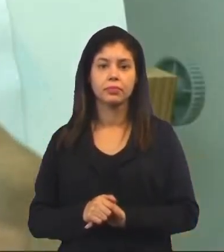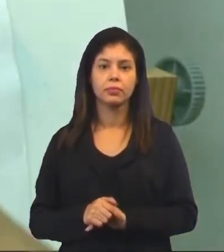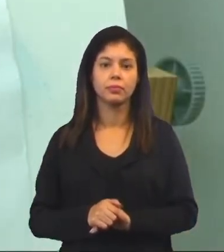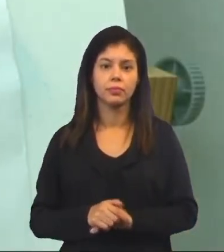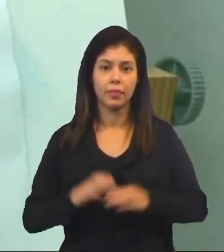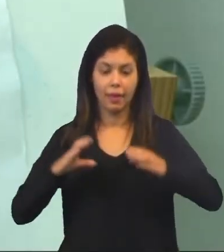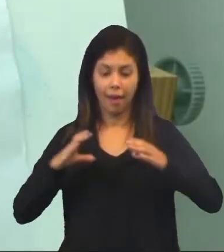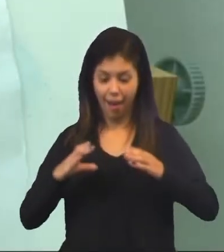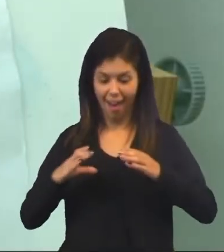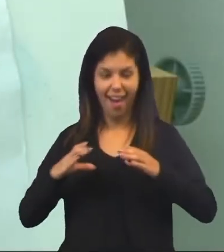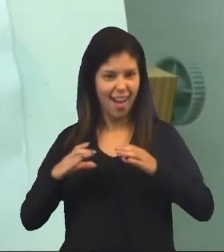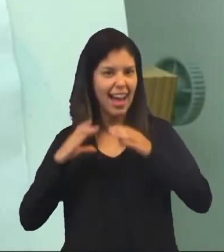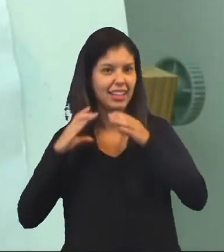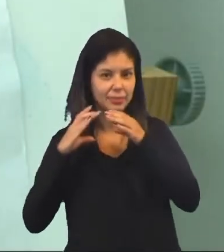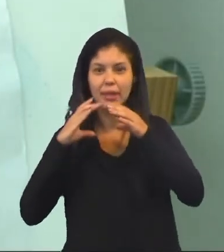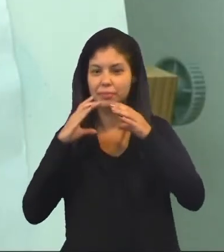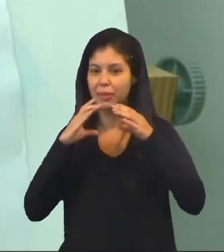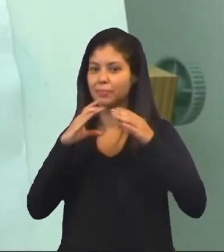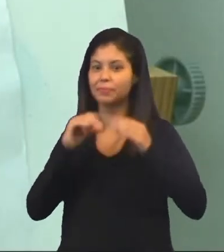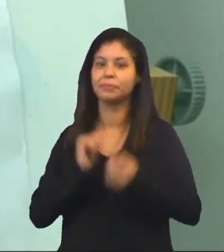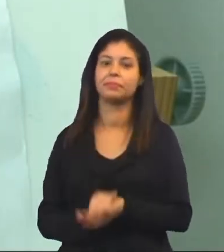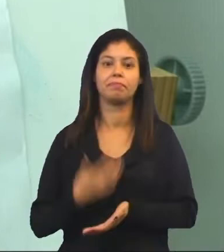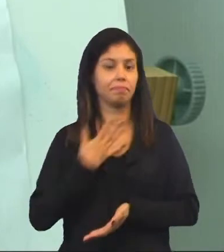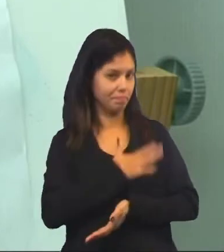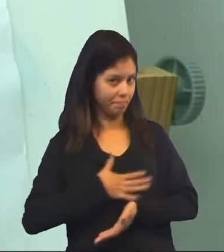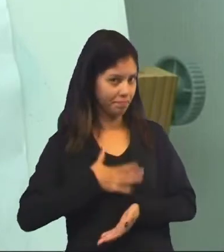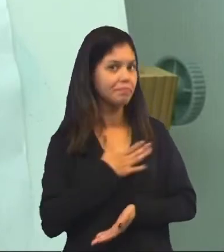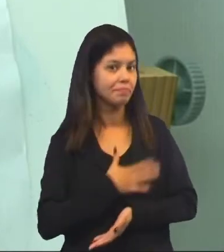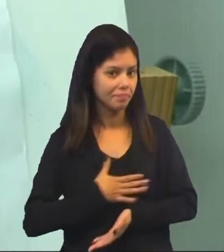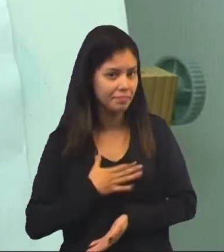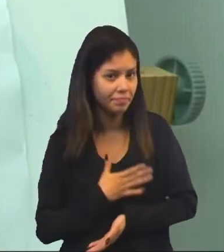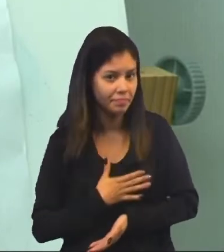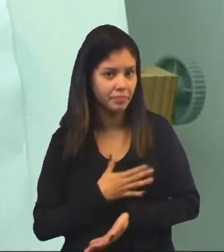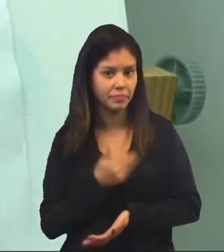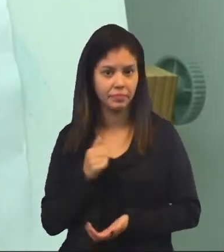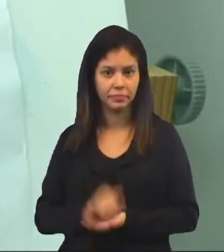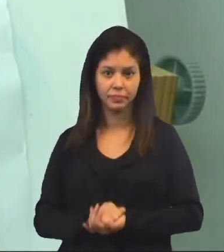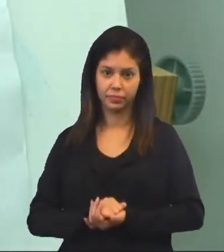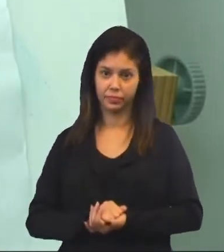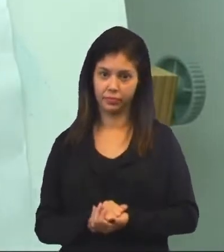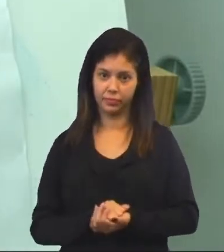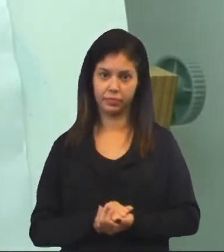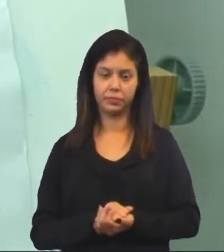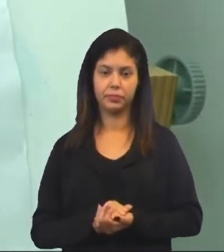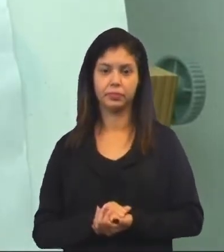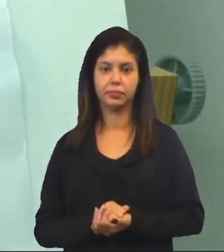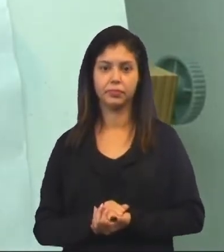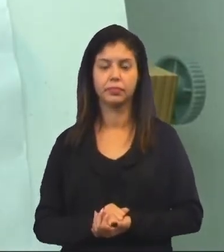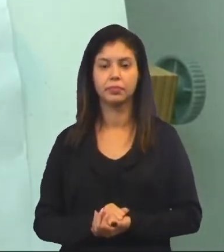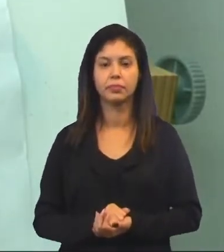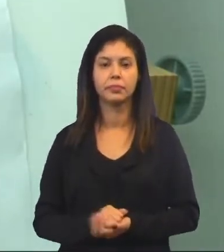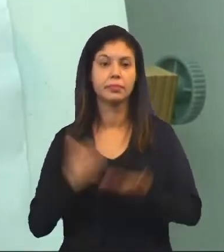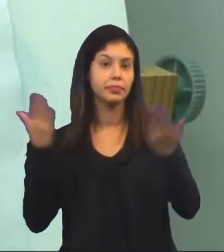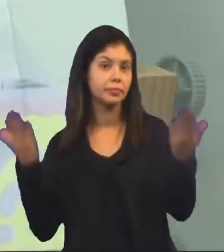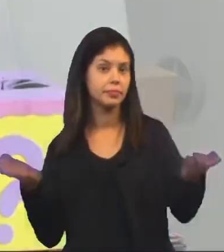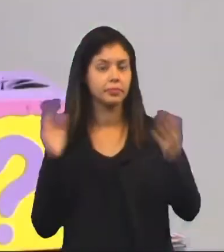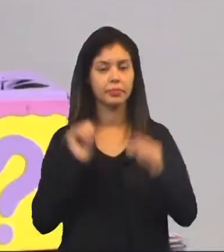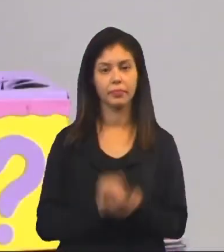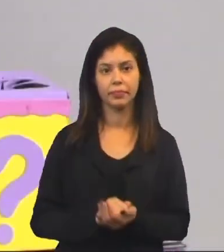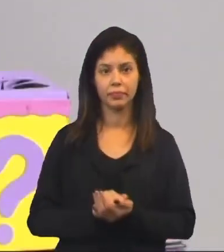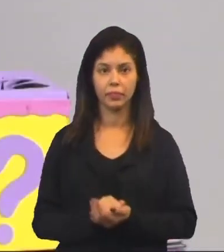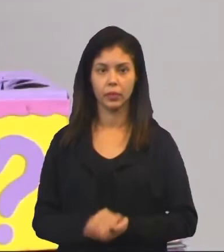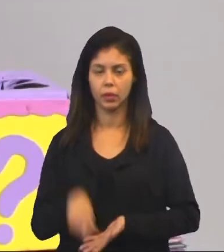Um hambúrguer, não é mesmo? Vocês gostam de hambúrguer? Eu gosto. Então,